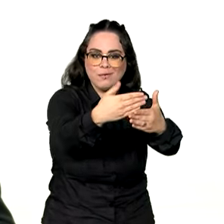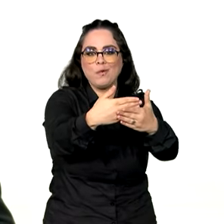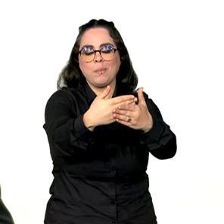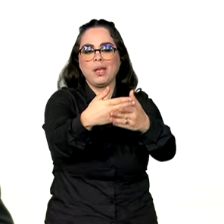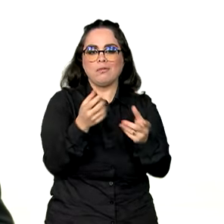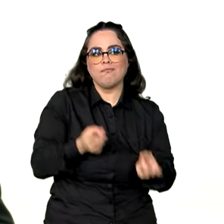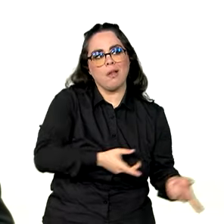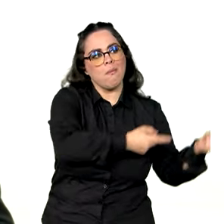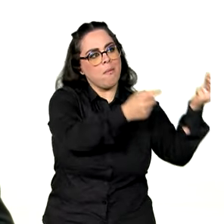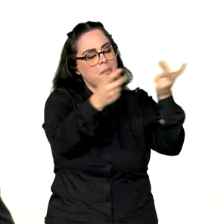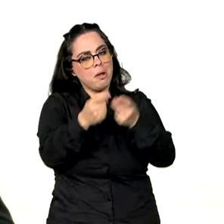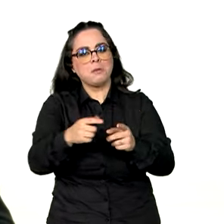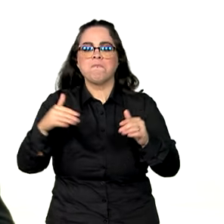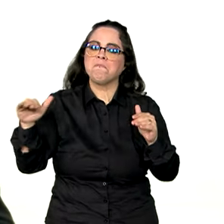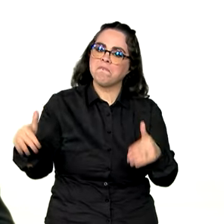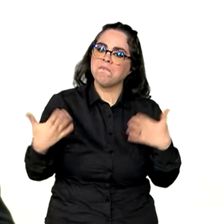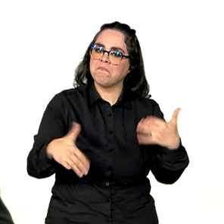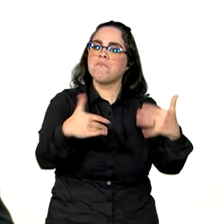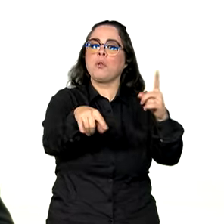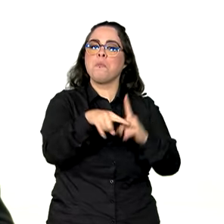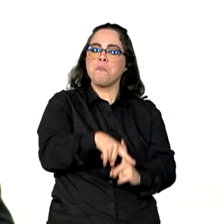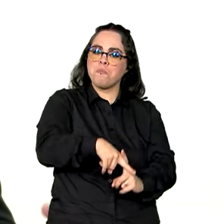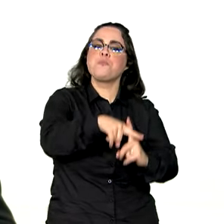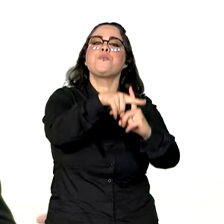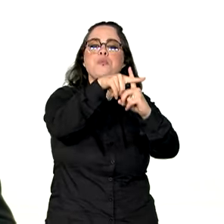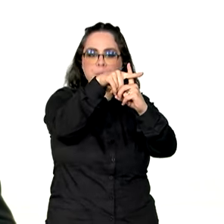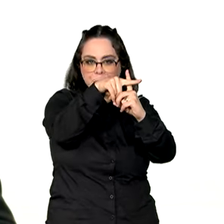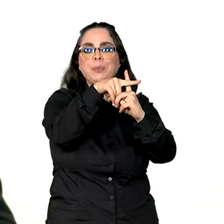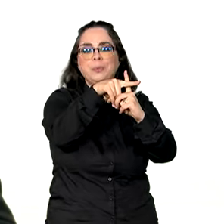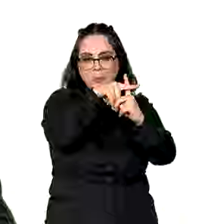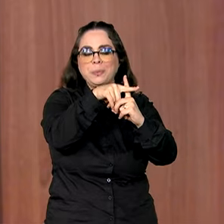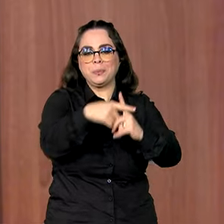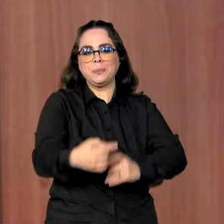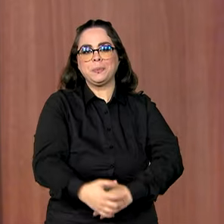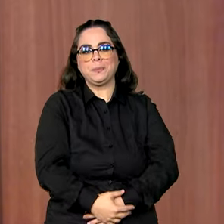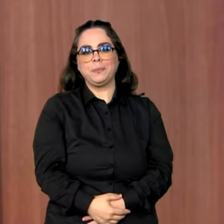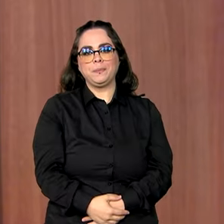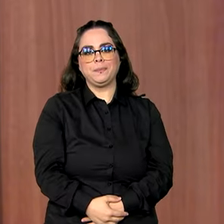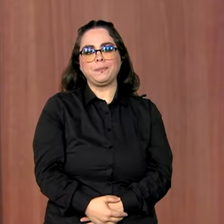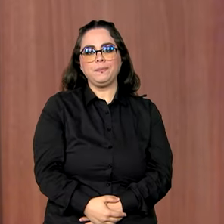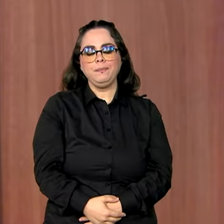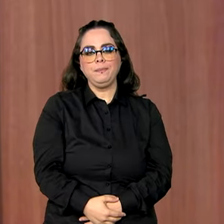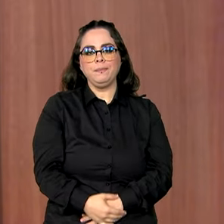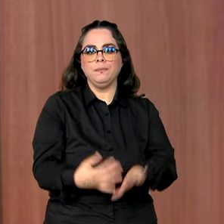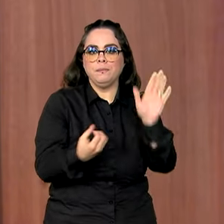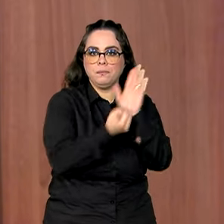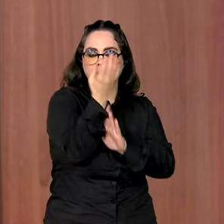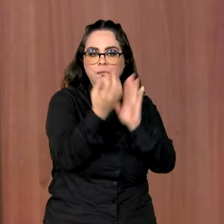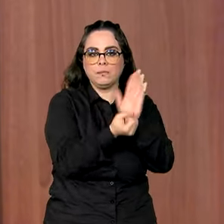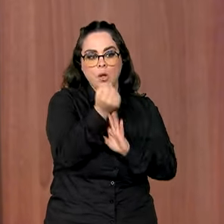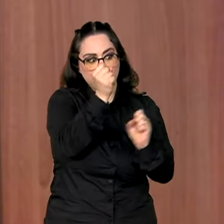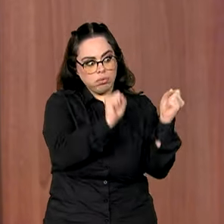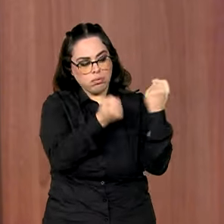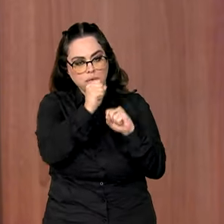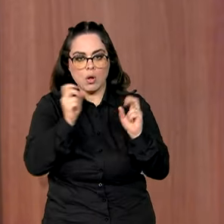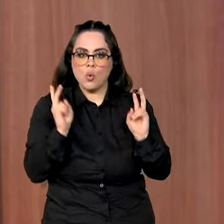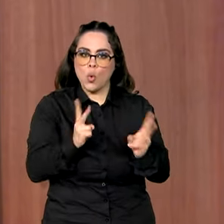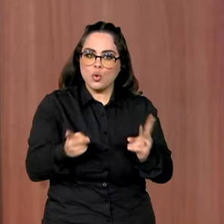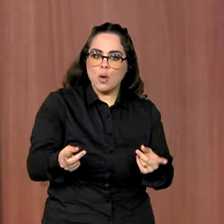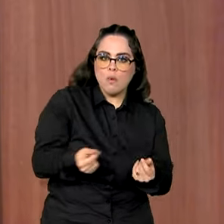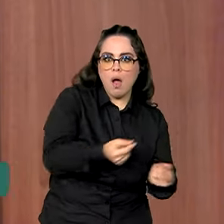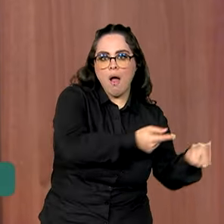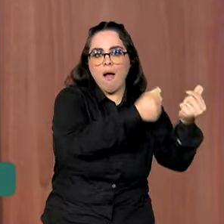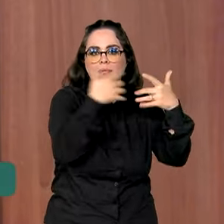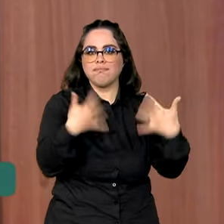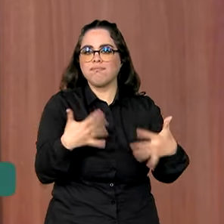ela tem surtido efeito e efeito bastante positivo. E a produção industrial segue aquecida no